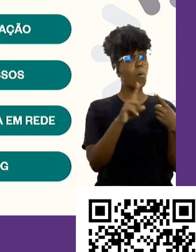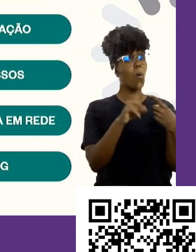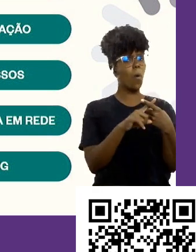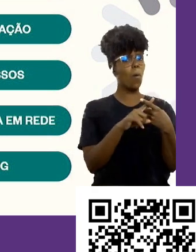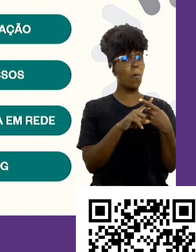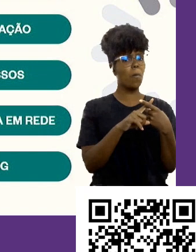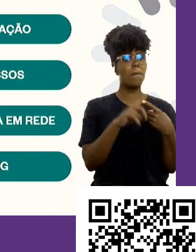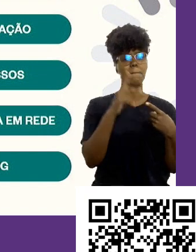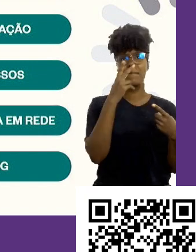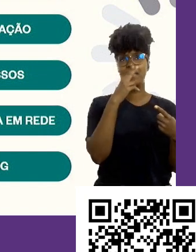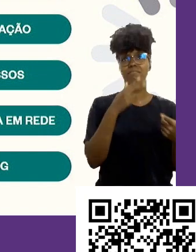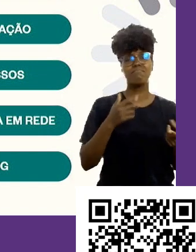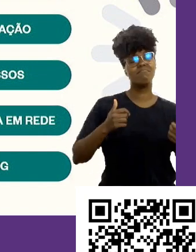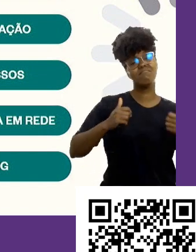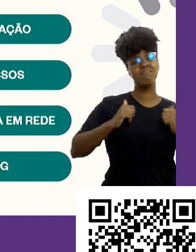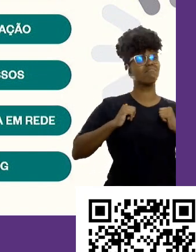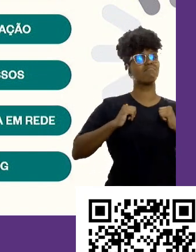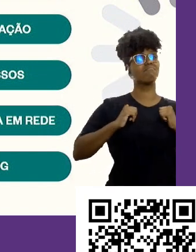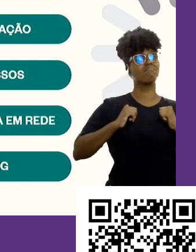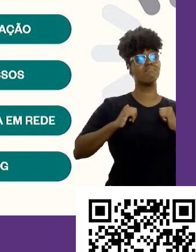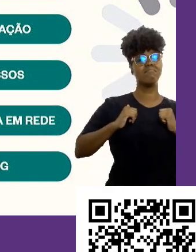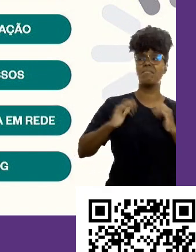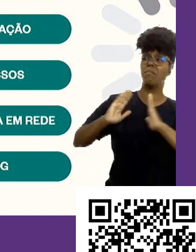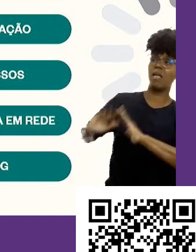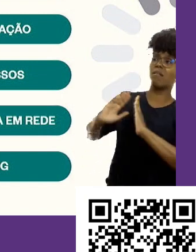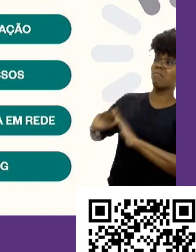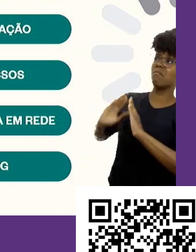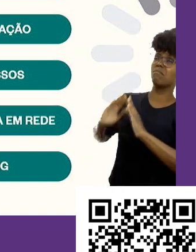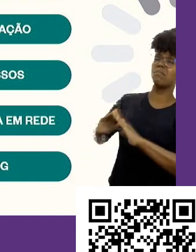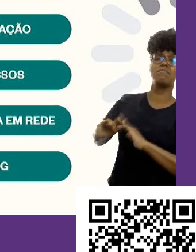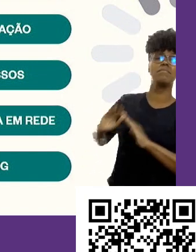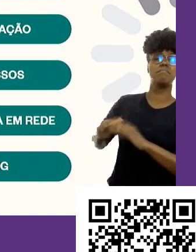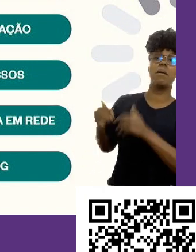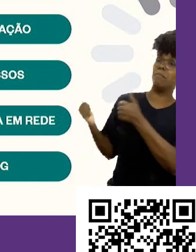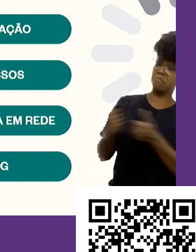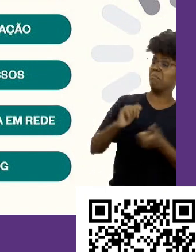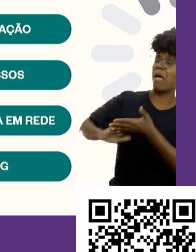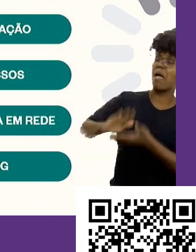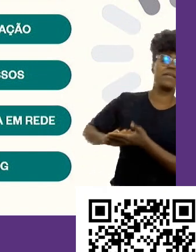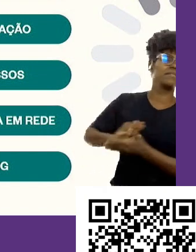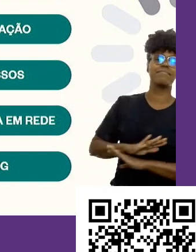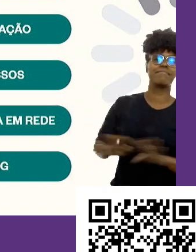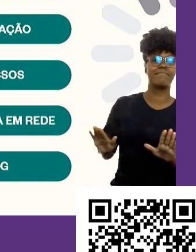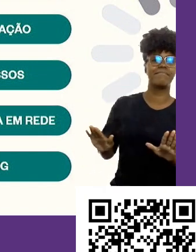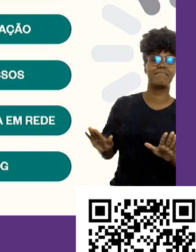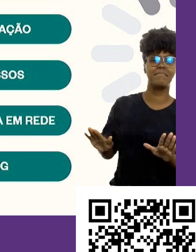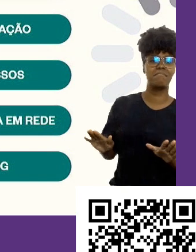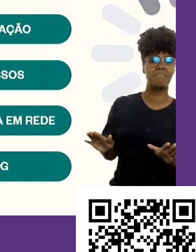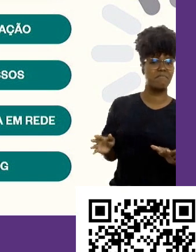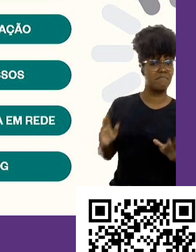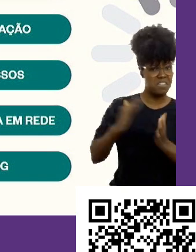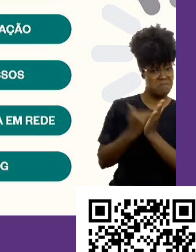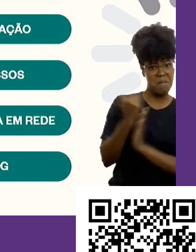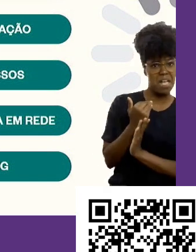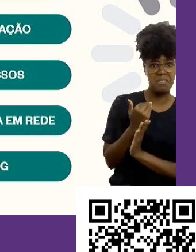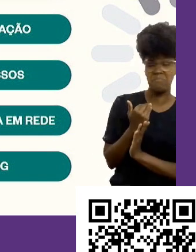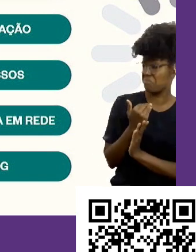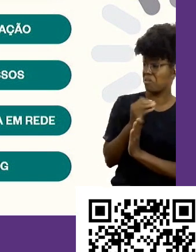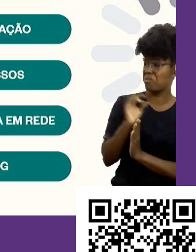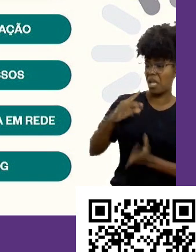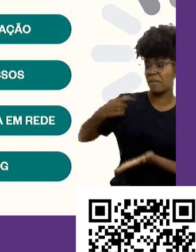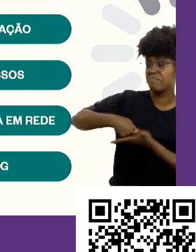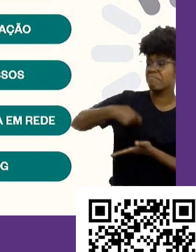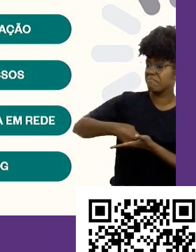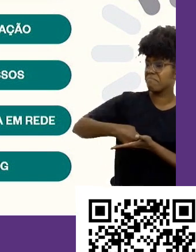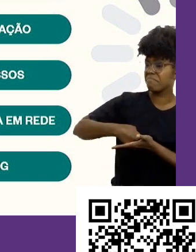conformado. Tudo que pedem para ele fazer, ele faz muito bem. Feito, parabéns. Fez algo demais? Não. Fez a sua obrigação.